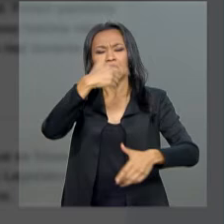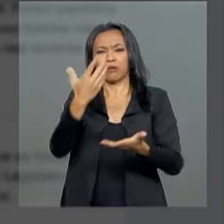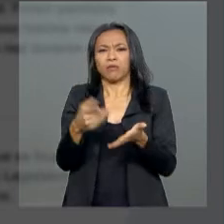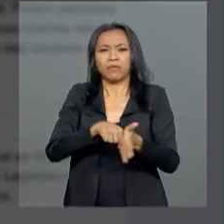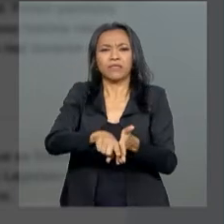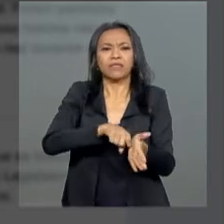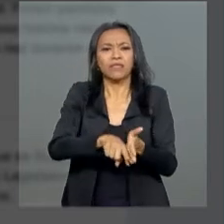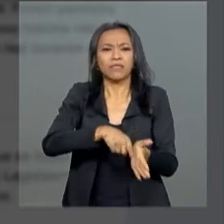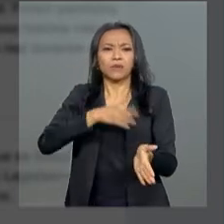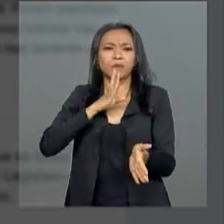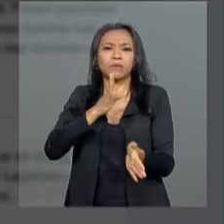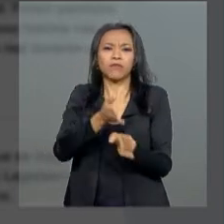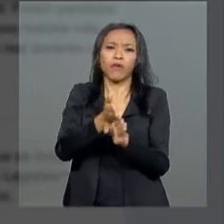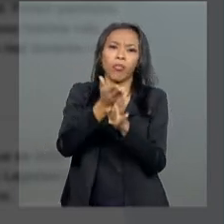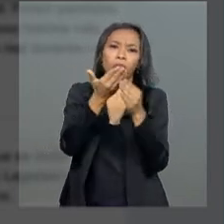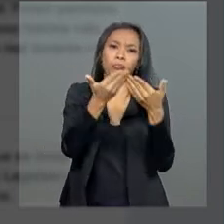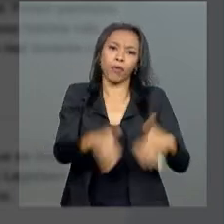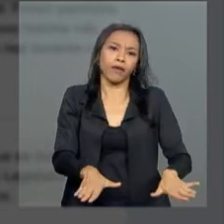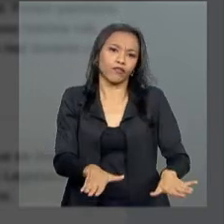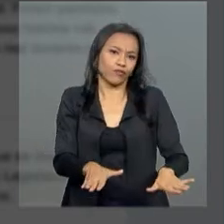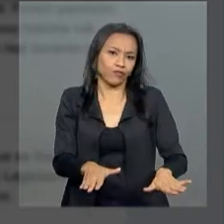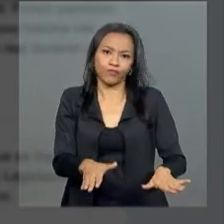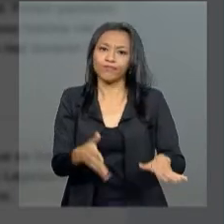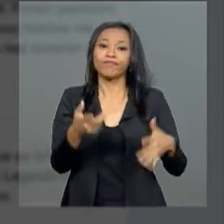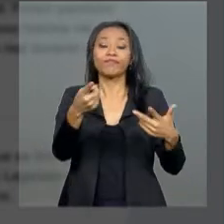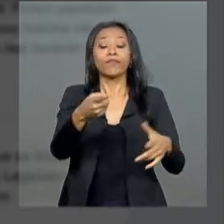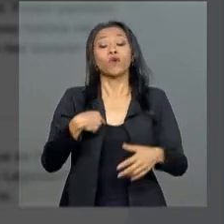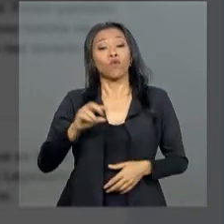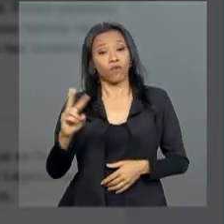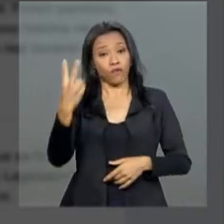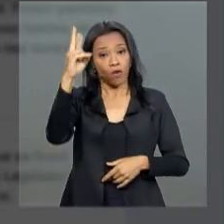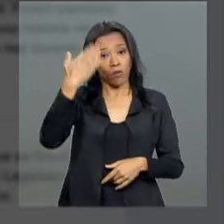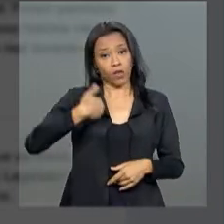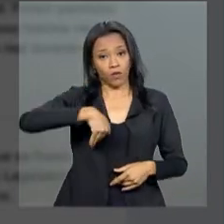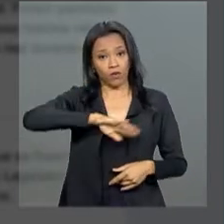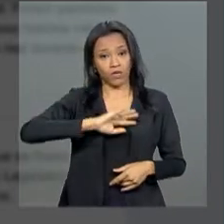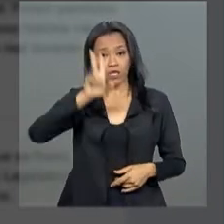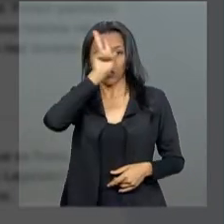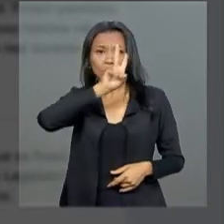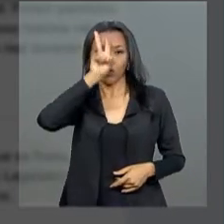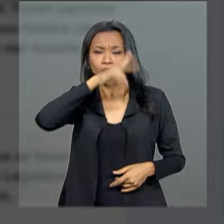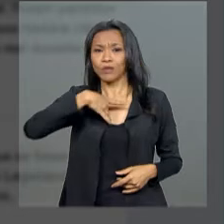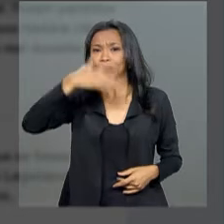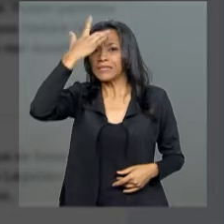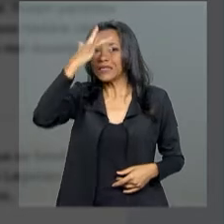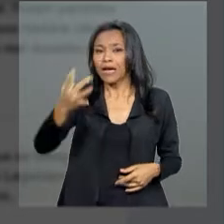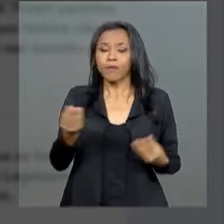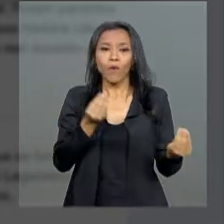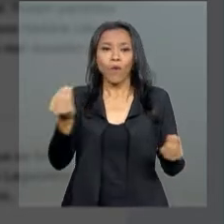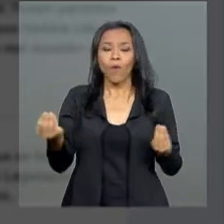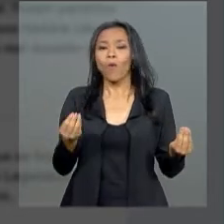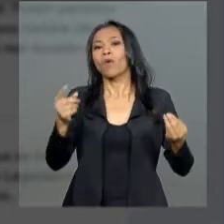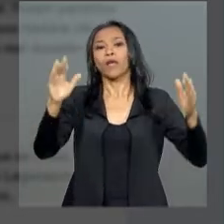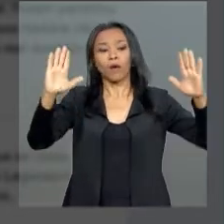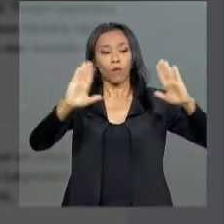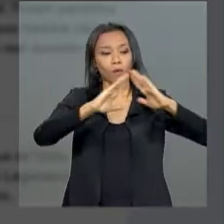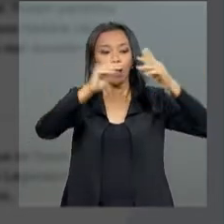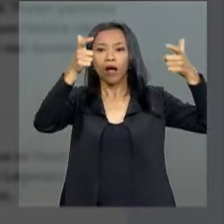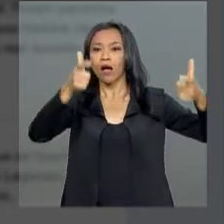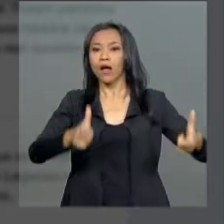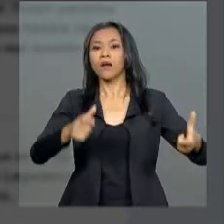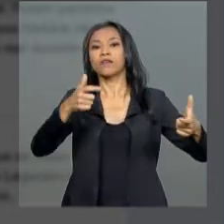O valor para a nossa história não se pode mensurar pelos danos ao prédio que abrigou a família real